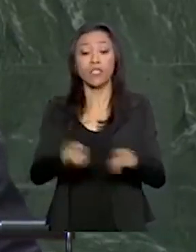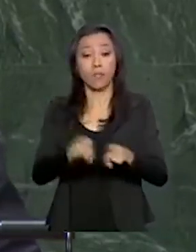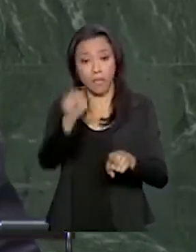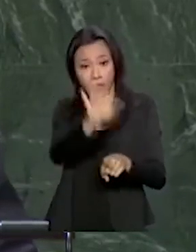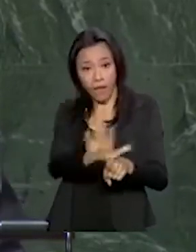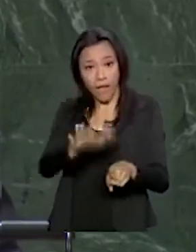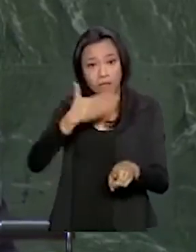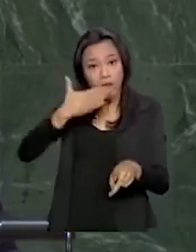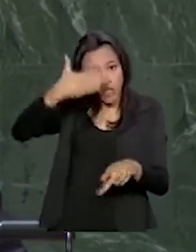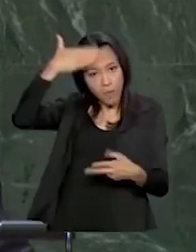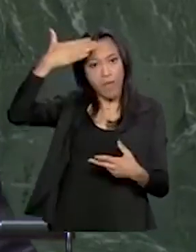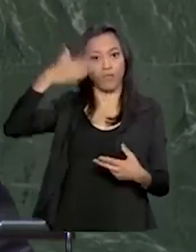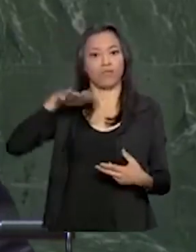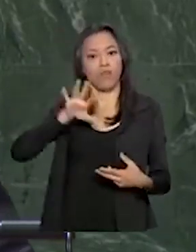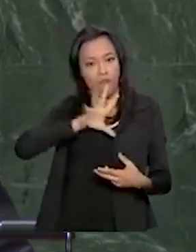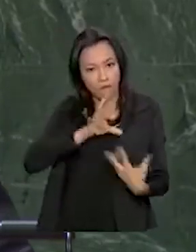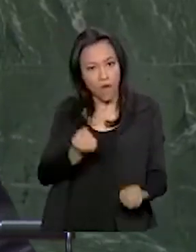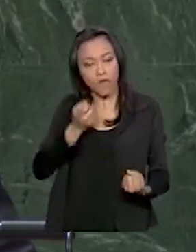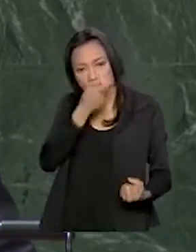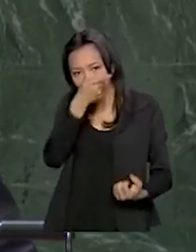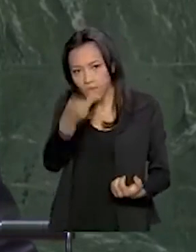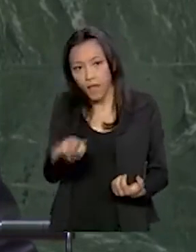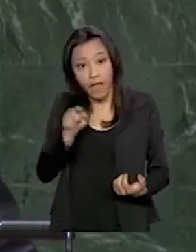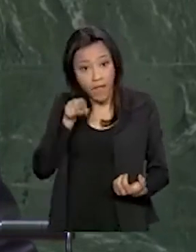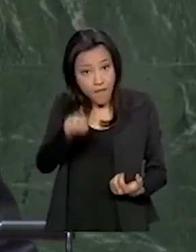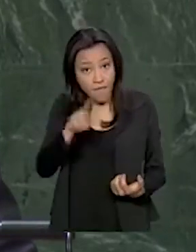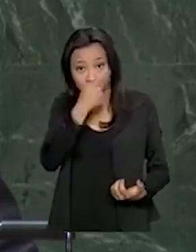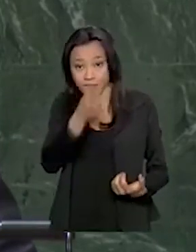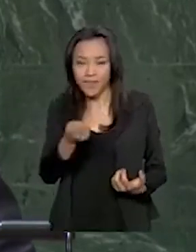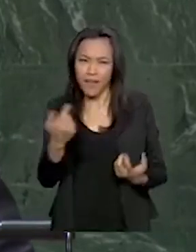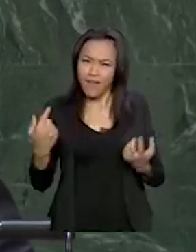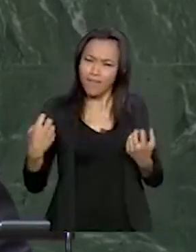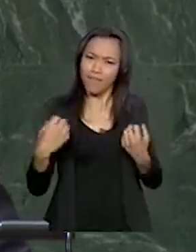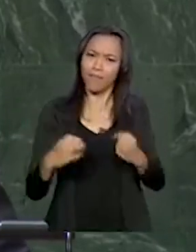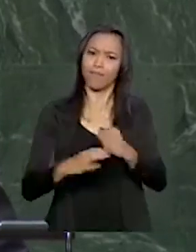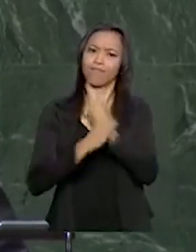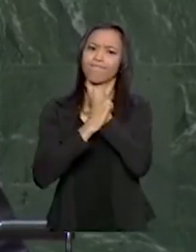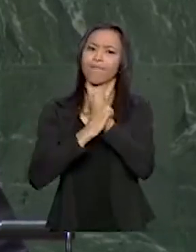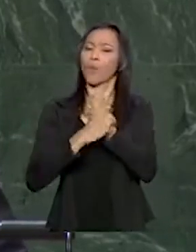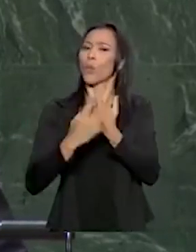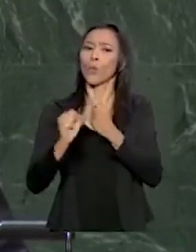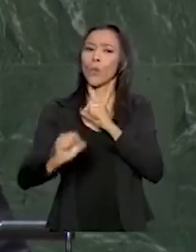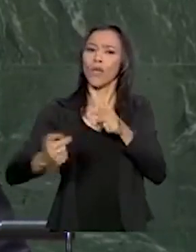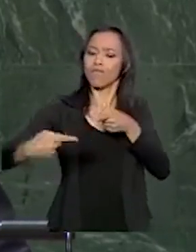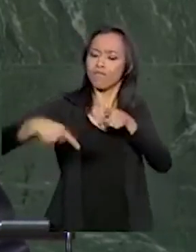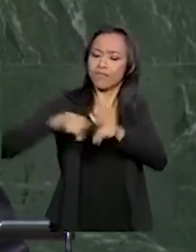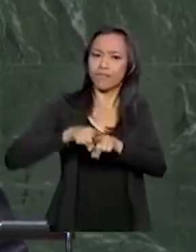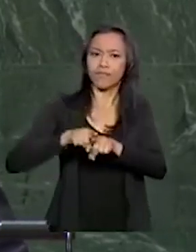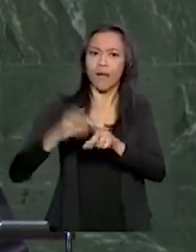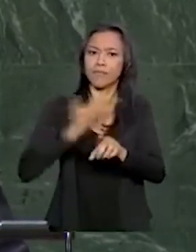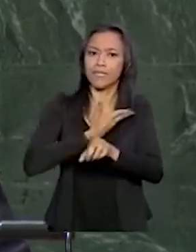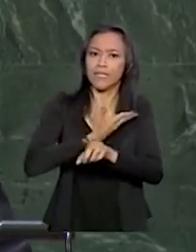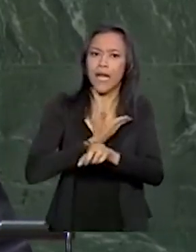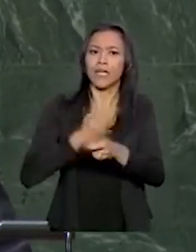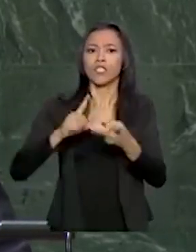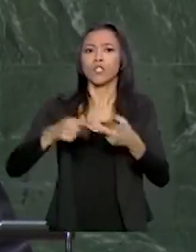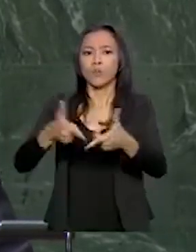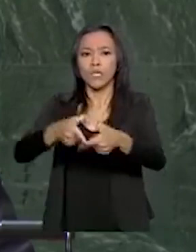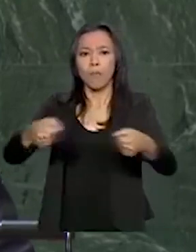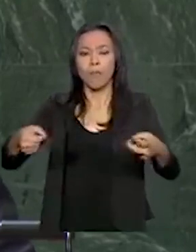Essas visitas reforçarão a amizade e o aprofundamento das relações com o Japão,